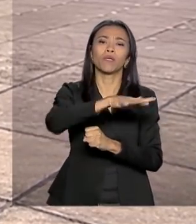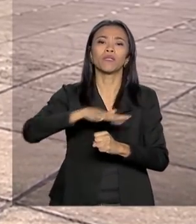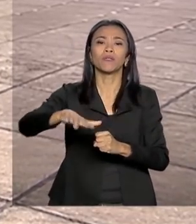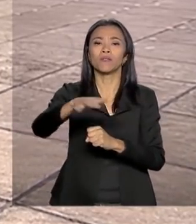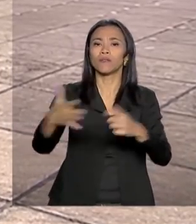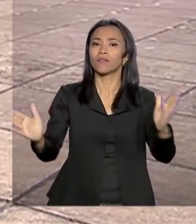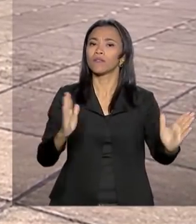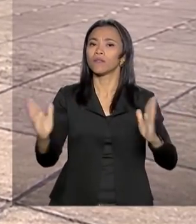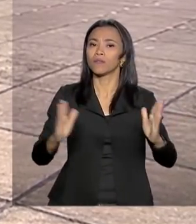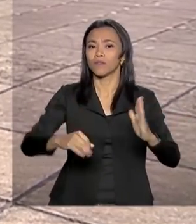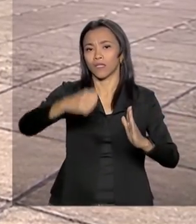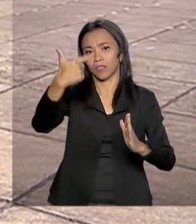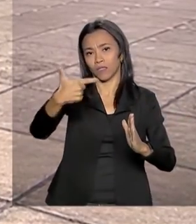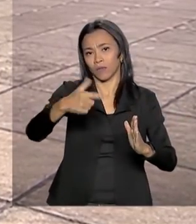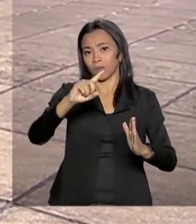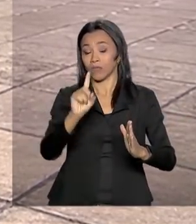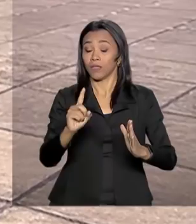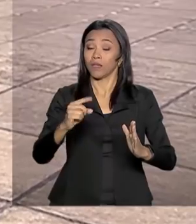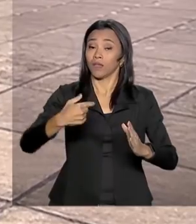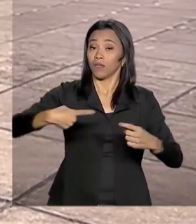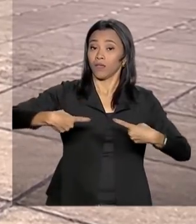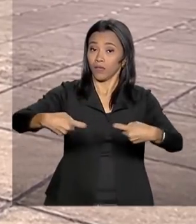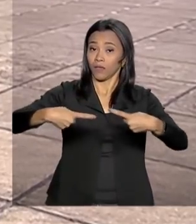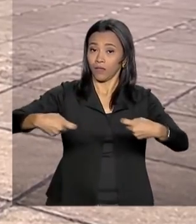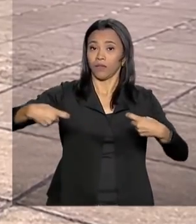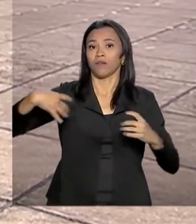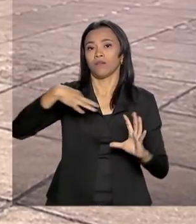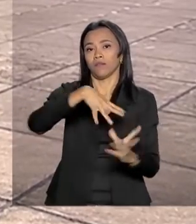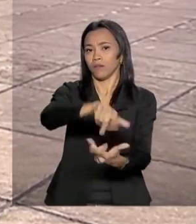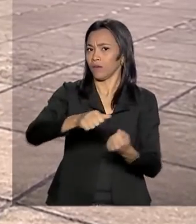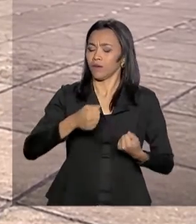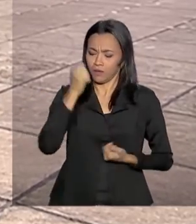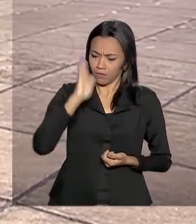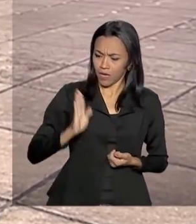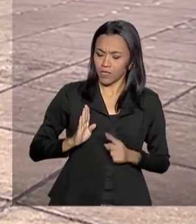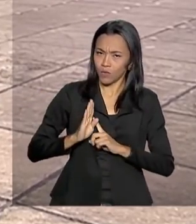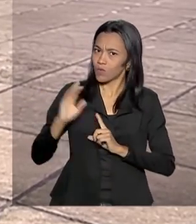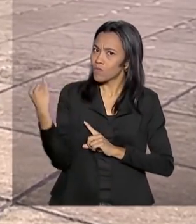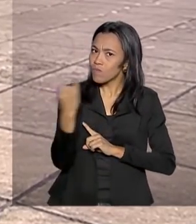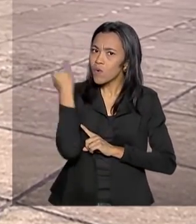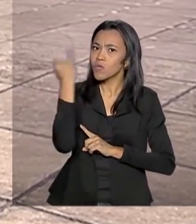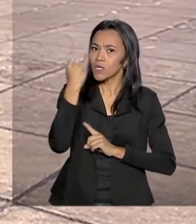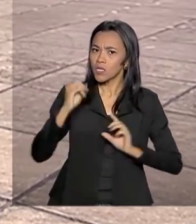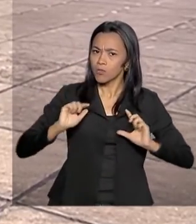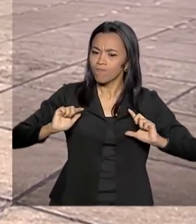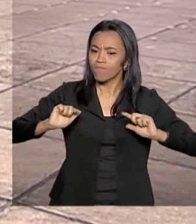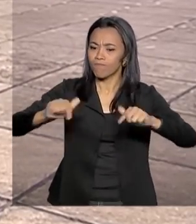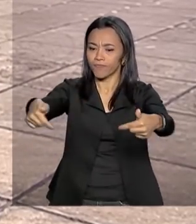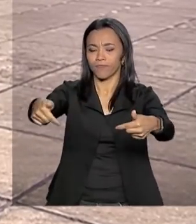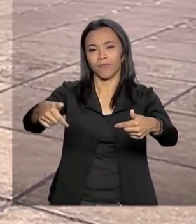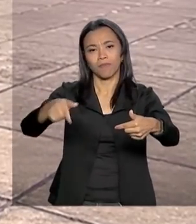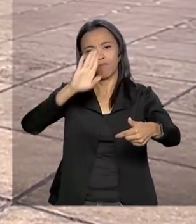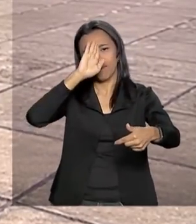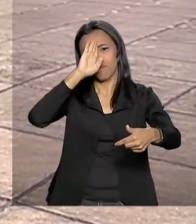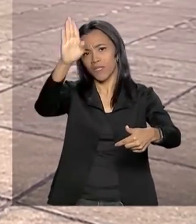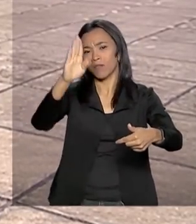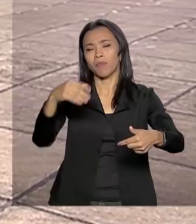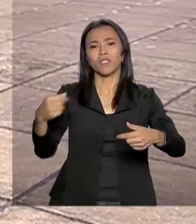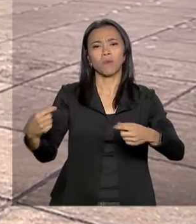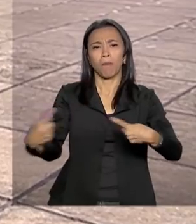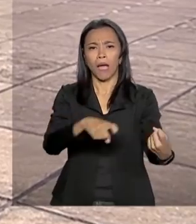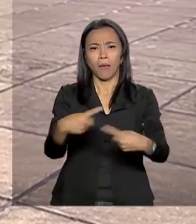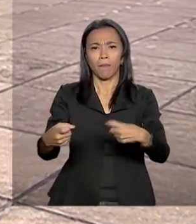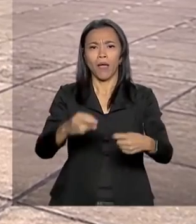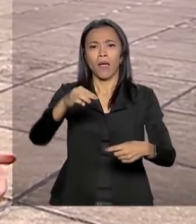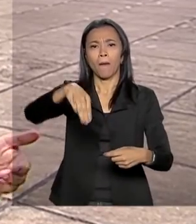Segunda Guerra Mundial. O Brasil teve um papel muito importante durante esse confronto, principalmente com a vitória na Batalha de